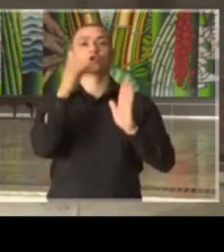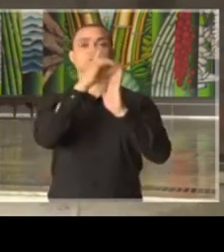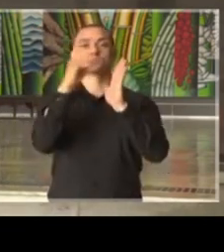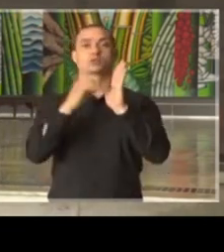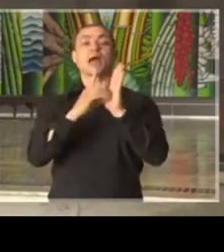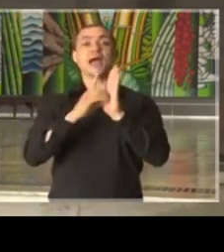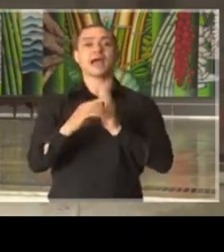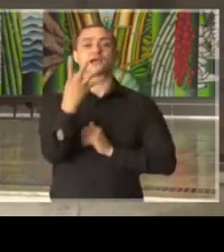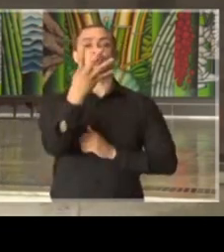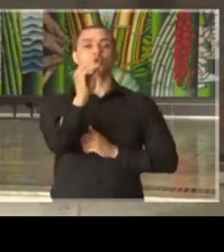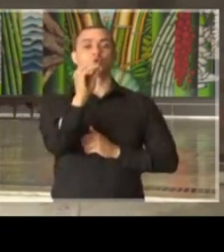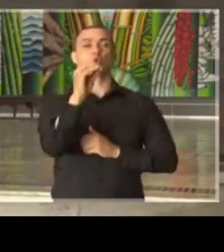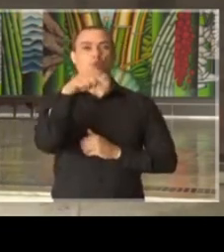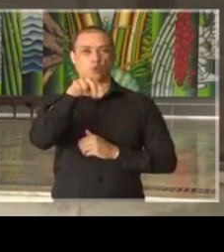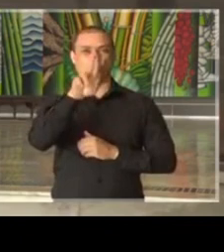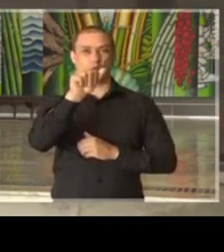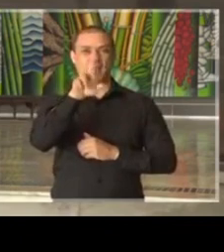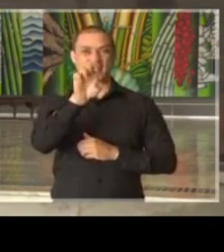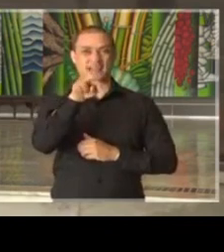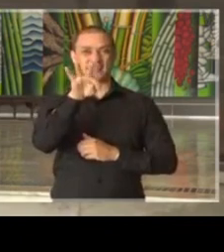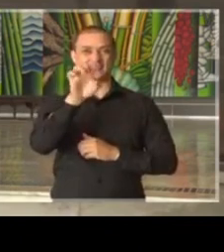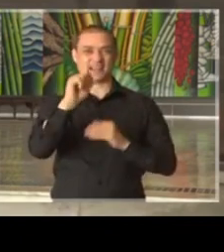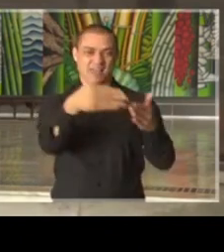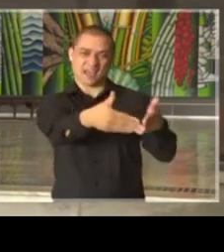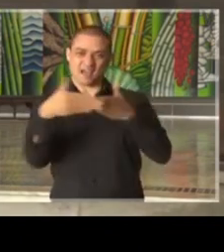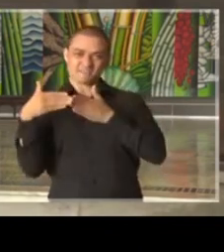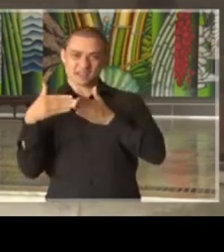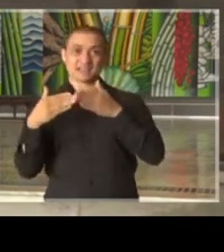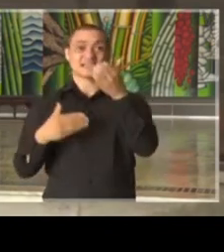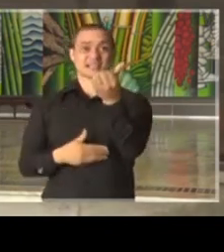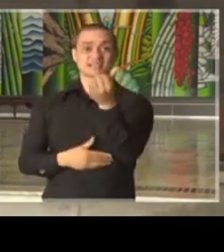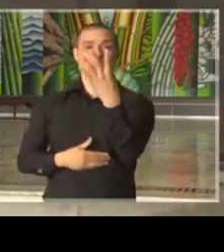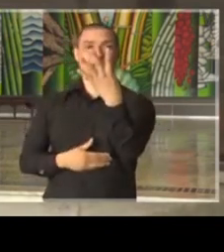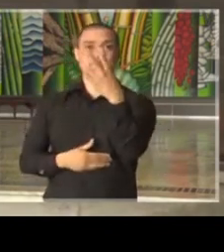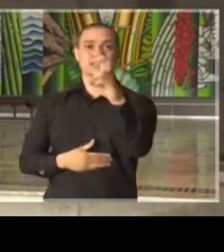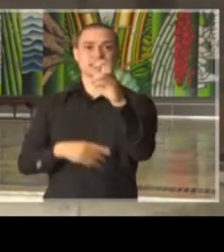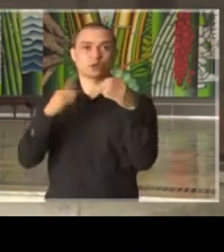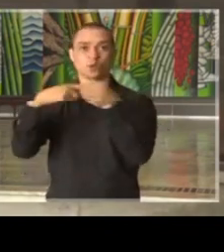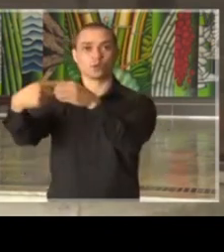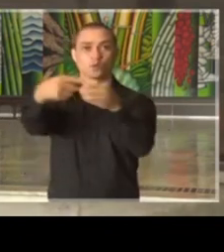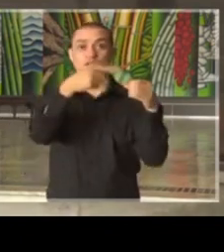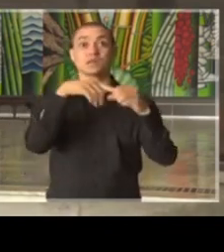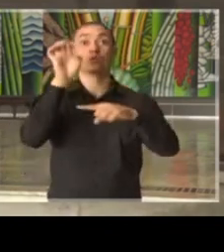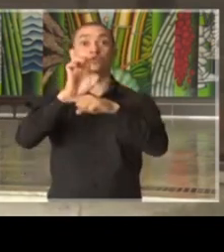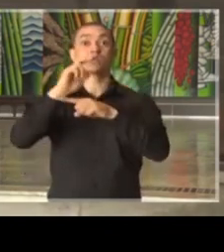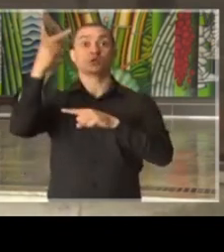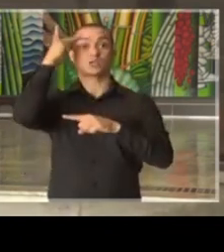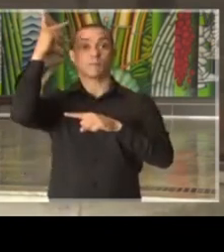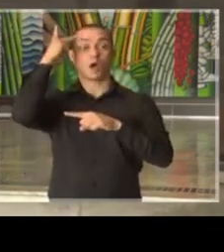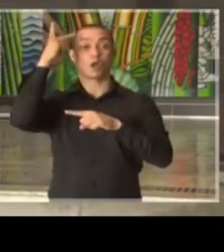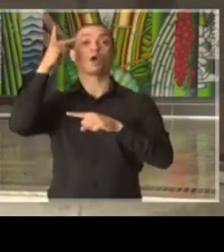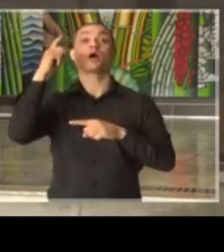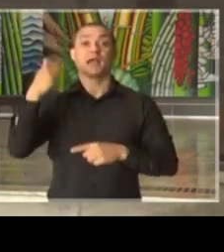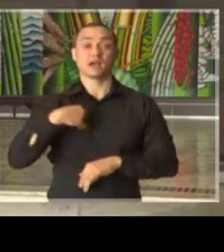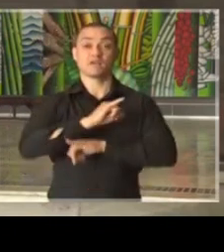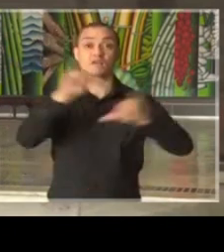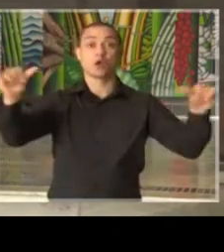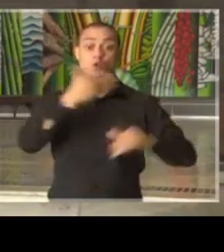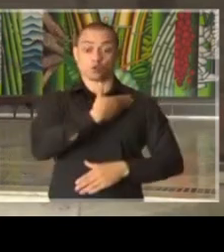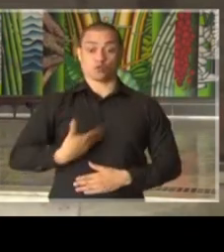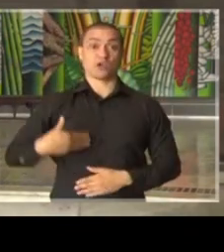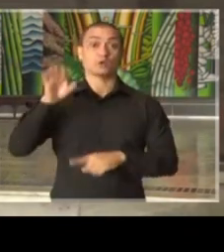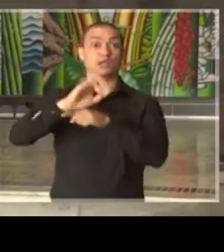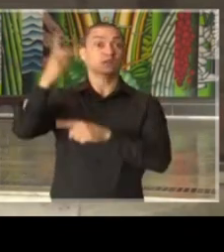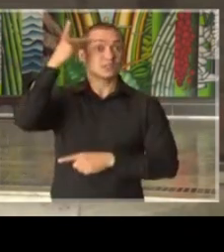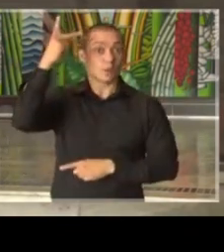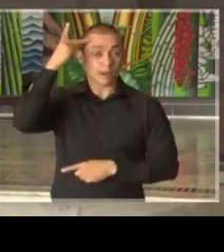quarentena aos 645 municípios do Estado de São Paulo. Repito, o Governo do Estado de São